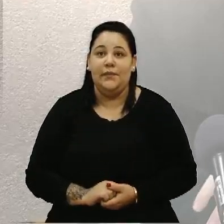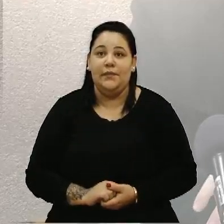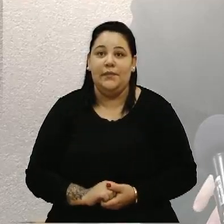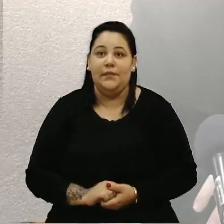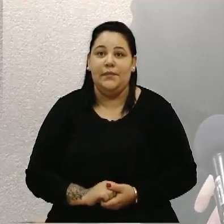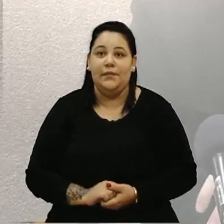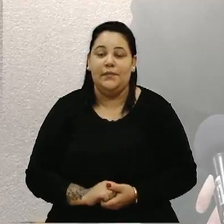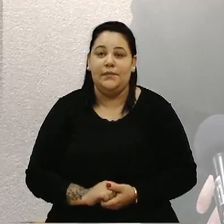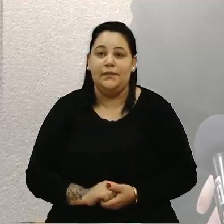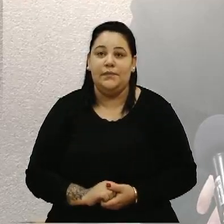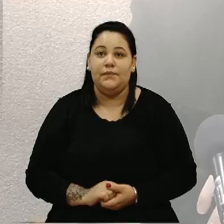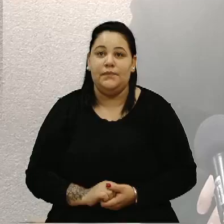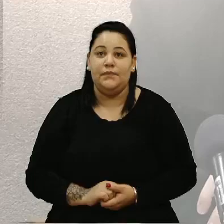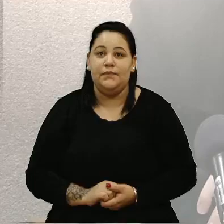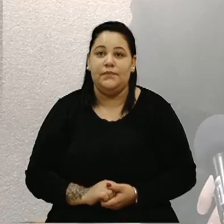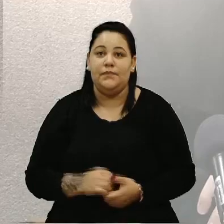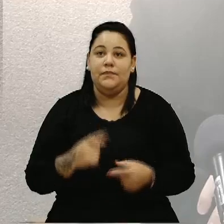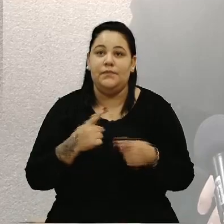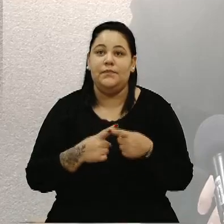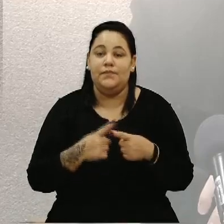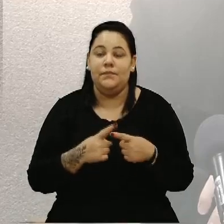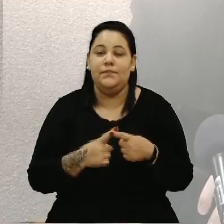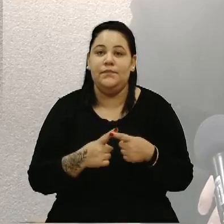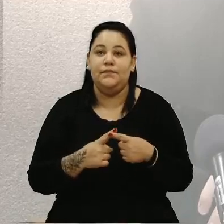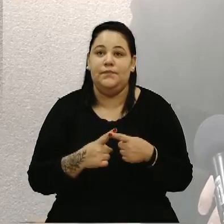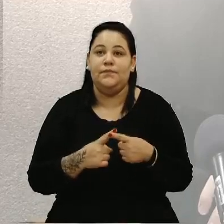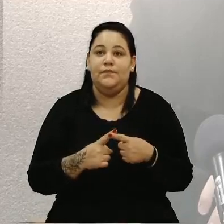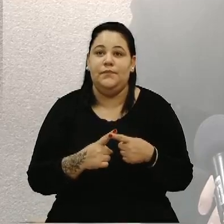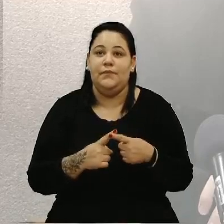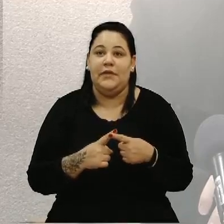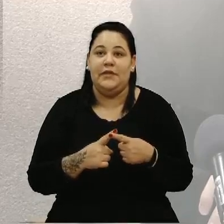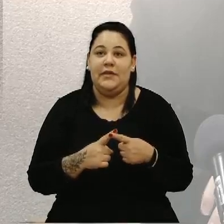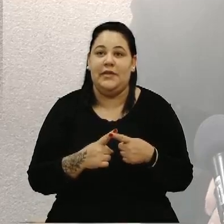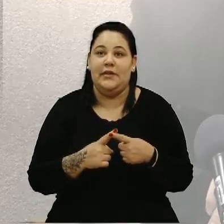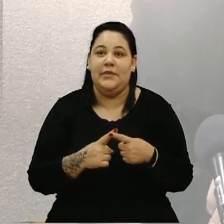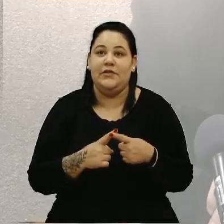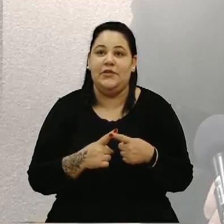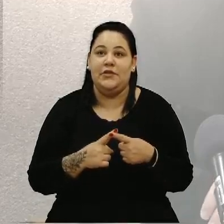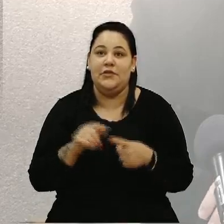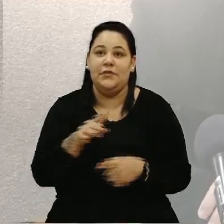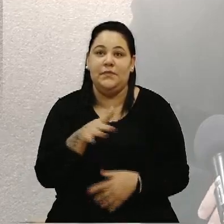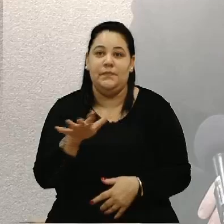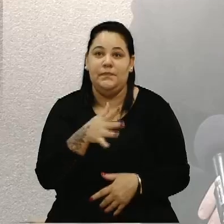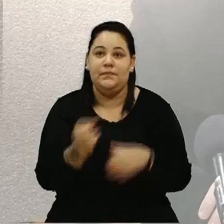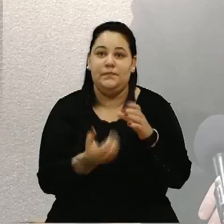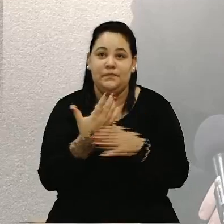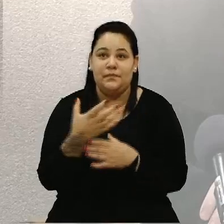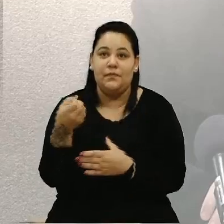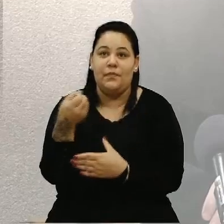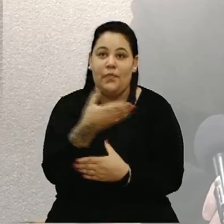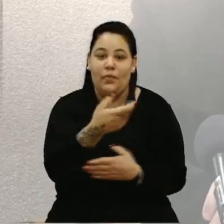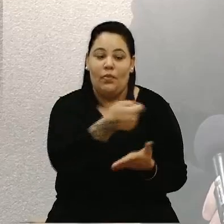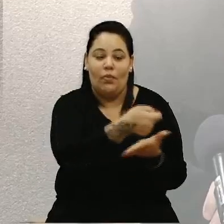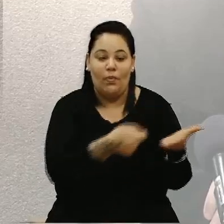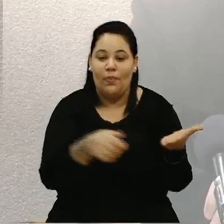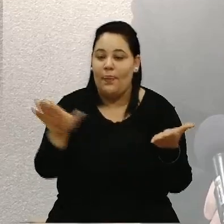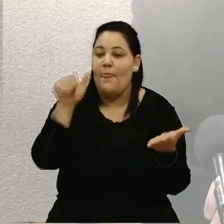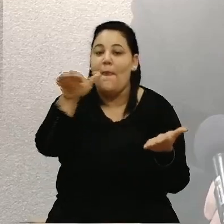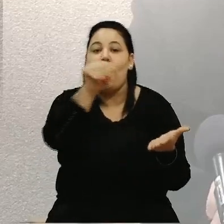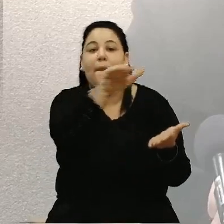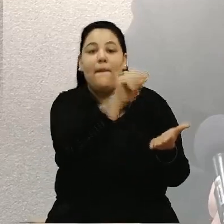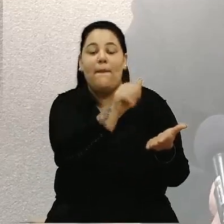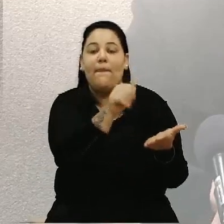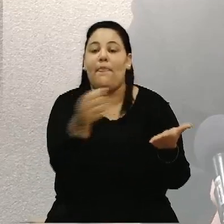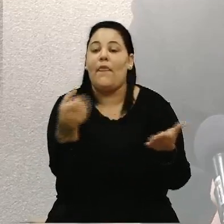de fato, impactar melhor e trabalhar talvez mais, ou mesmo criando novos concursos, chamando novas pessoas